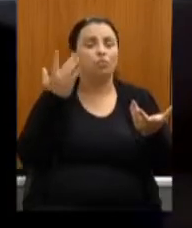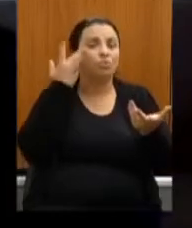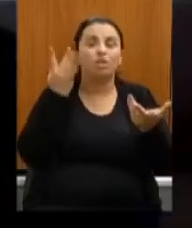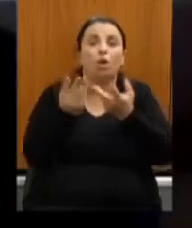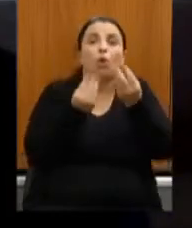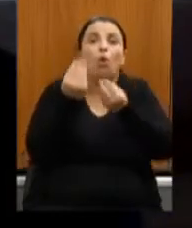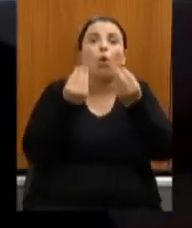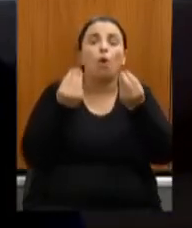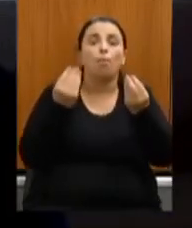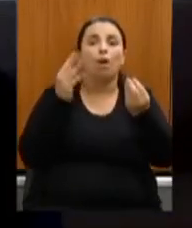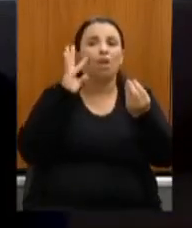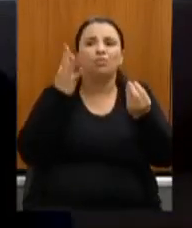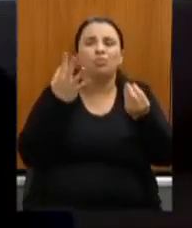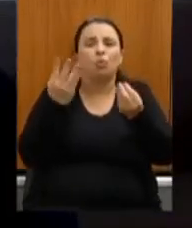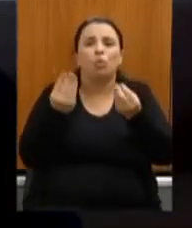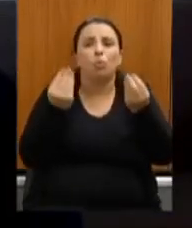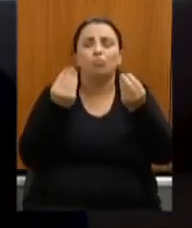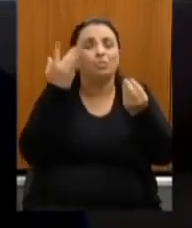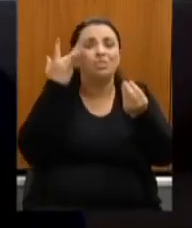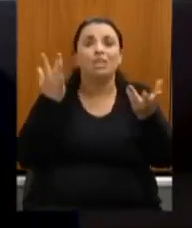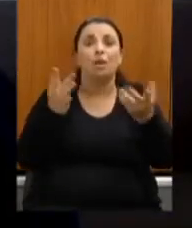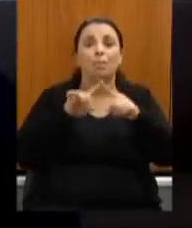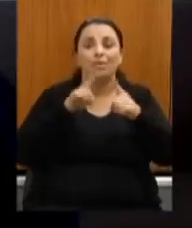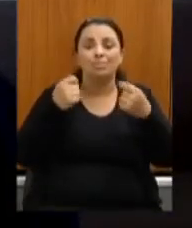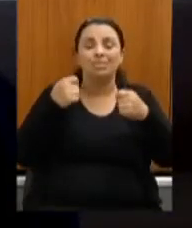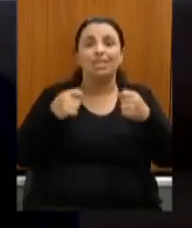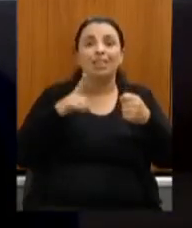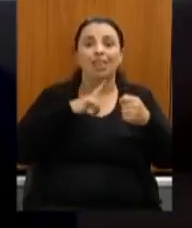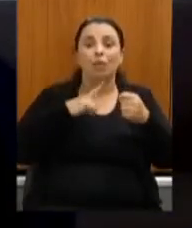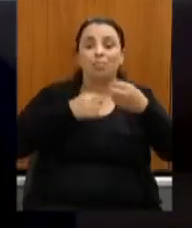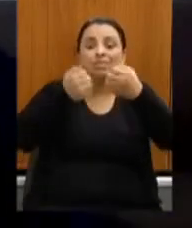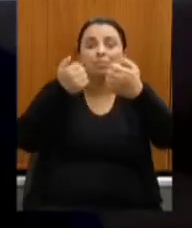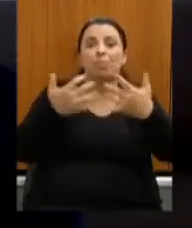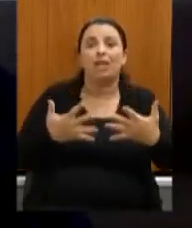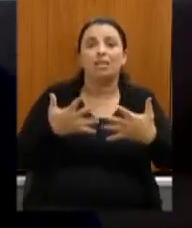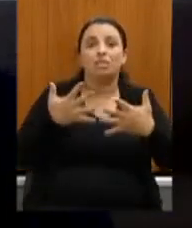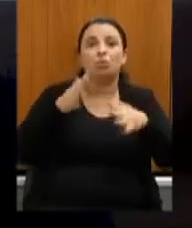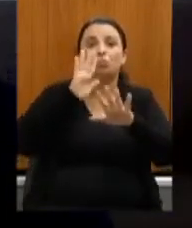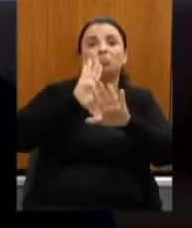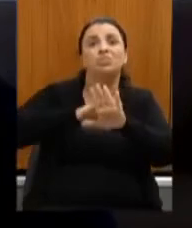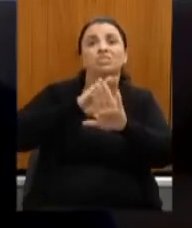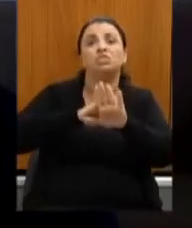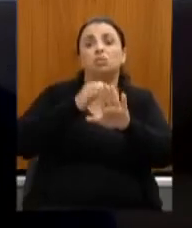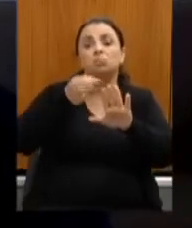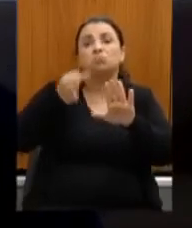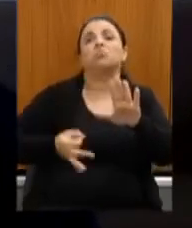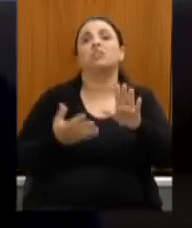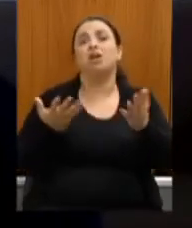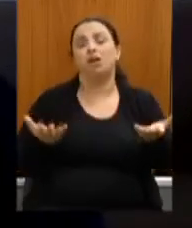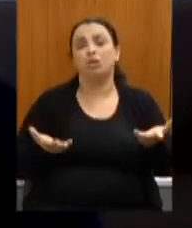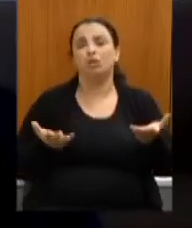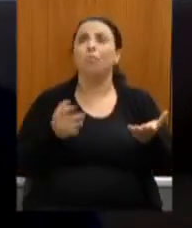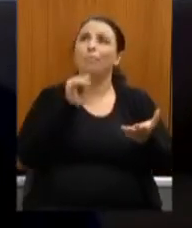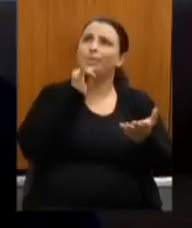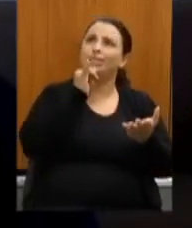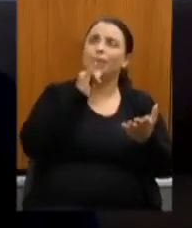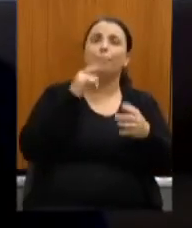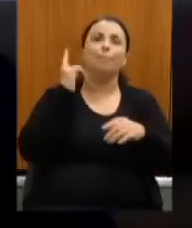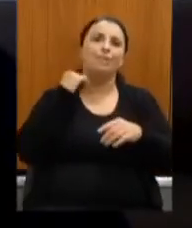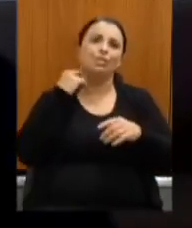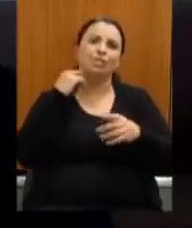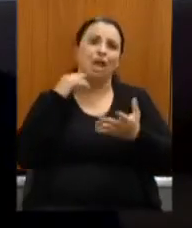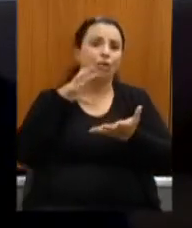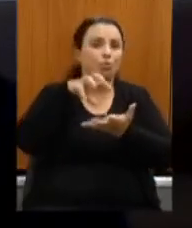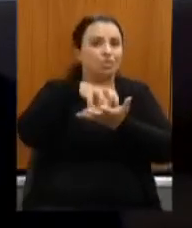ou então dar um sentido profissional para isso se minas se tornasse um grande centro de música erudita de um